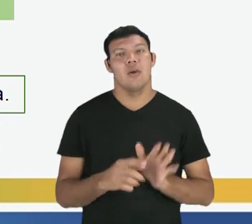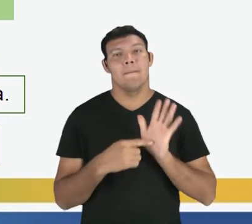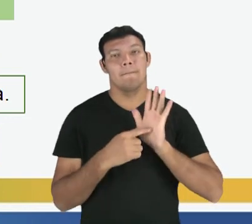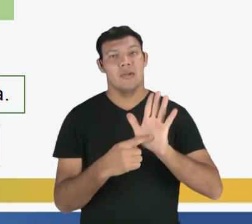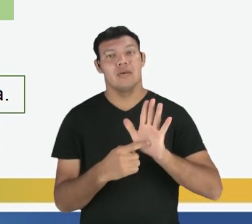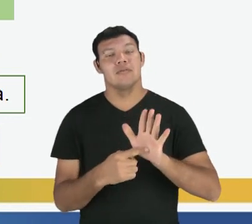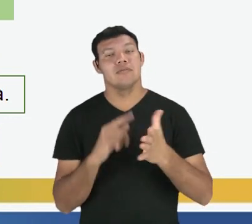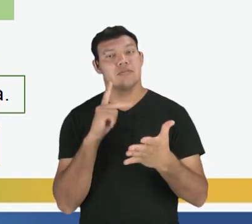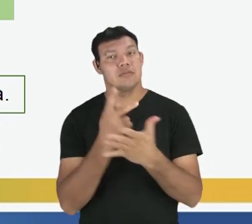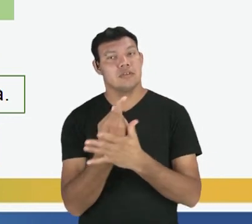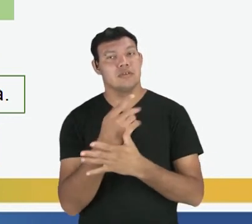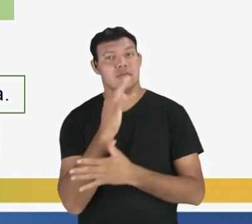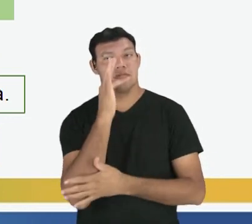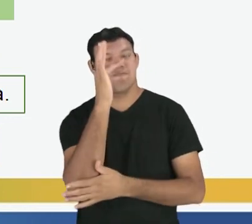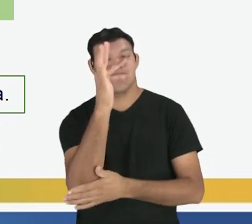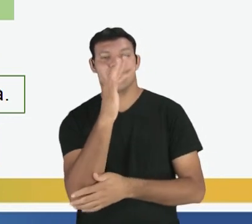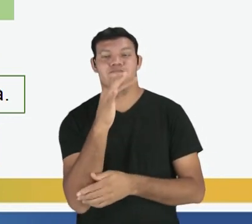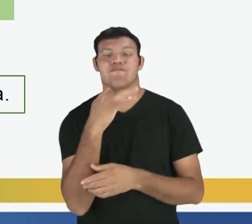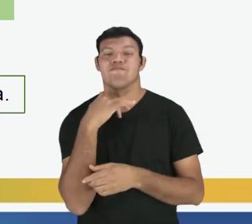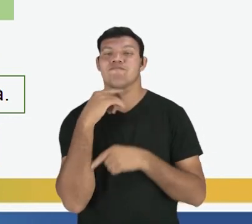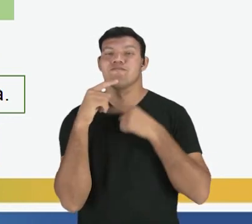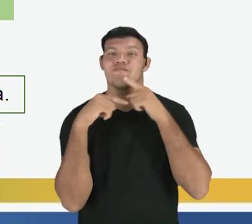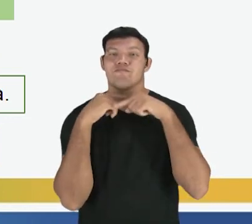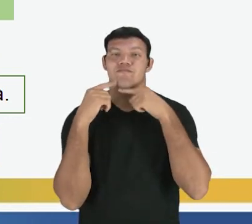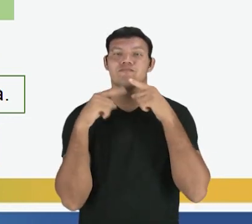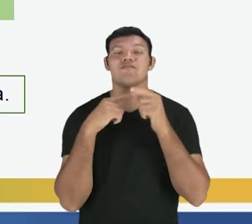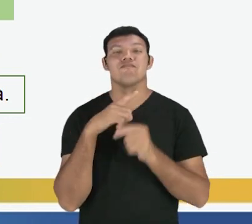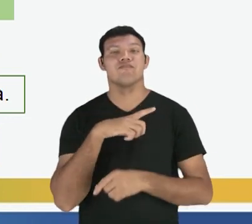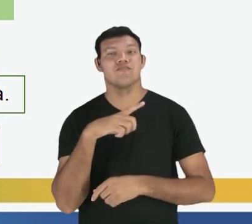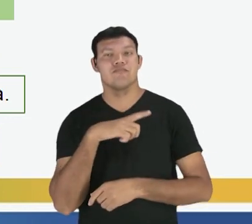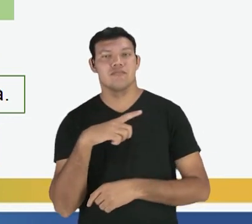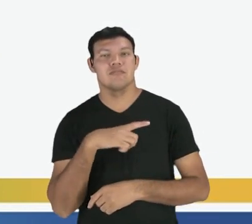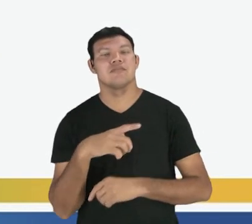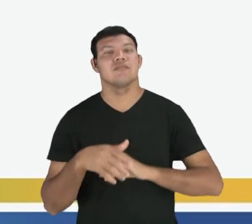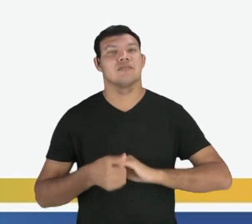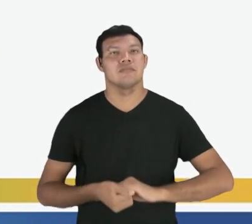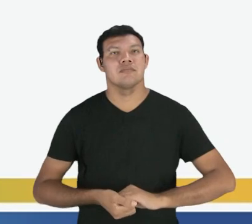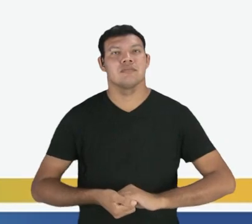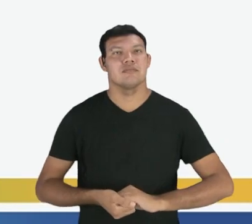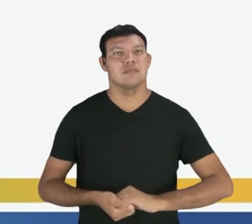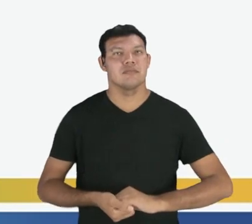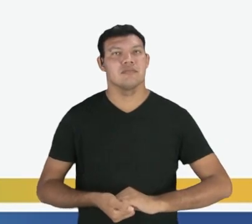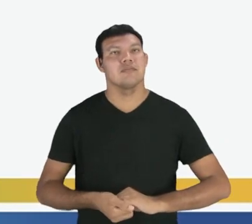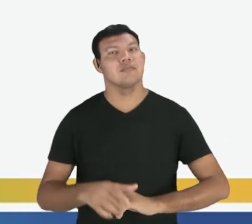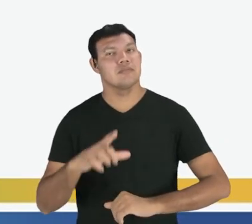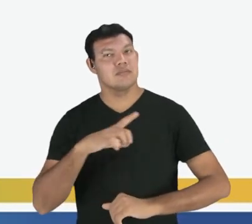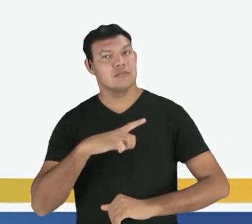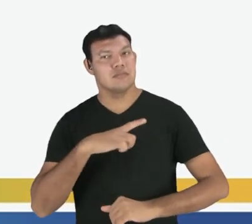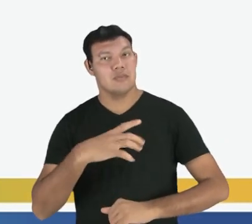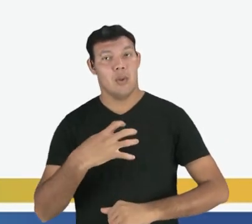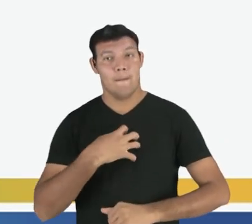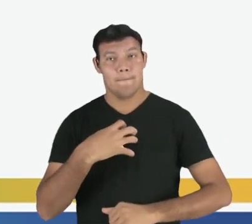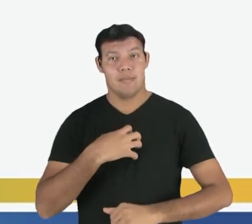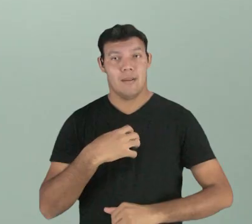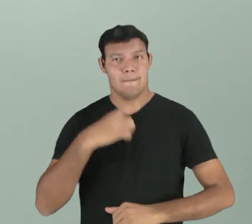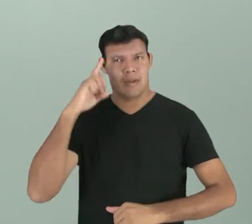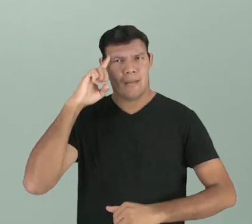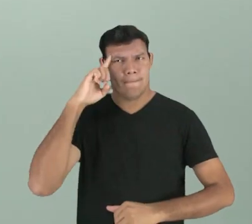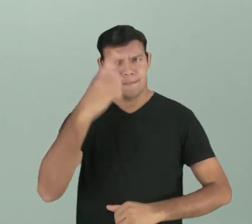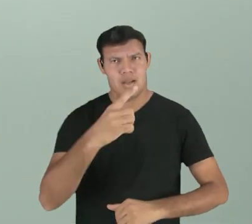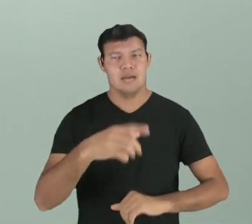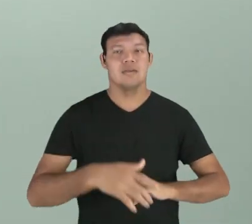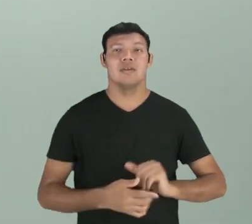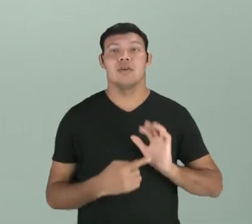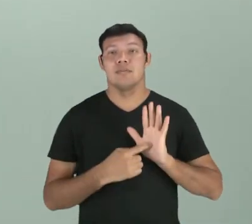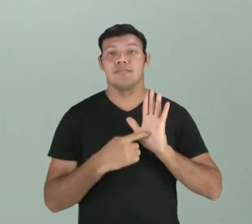fatos que no futuro são incertos. Por isso, futuro do subjuntivo. Nós temos o modo imperativo, que